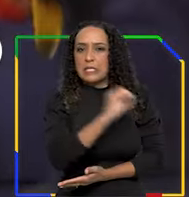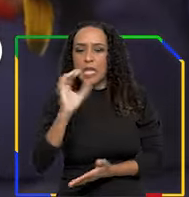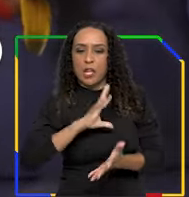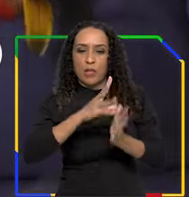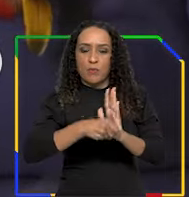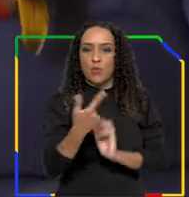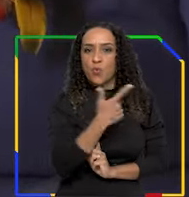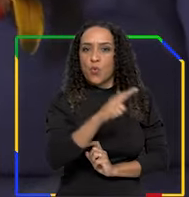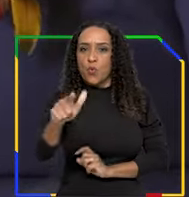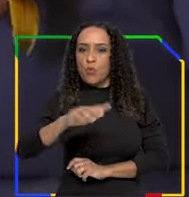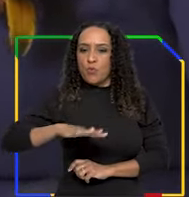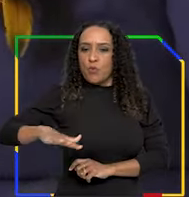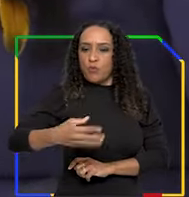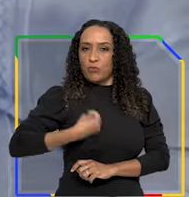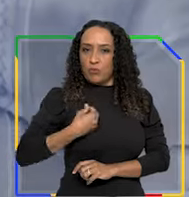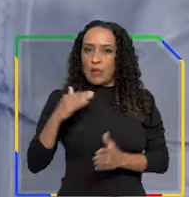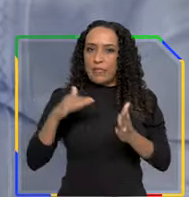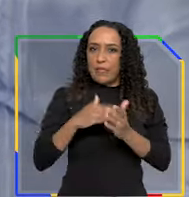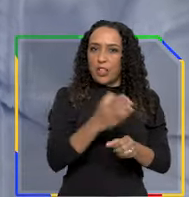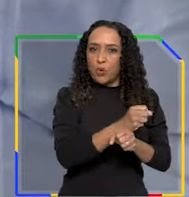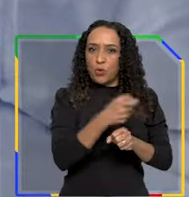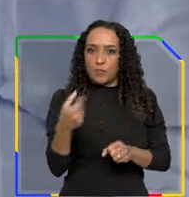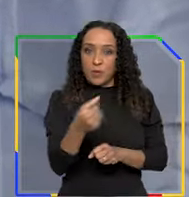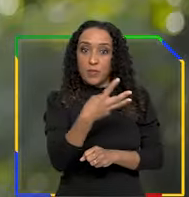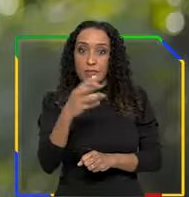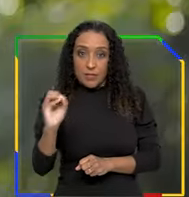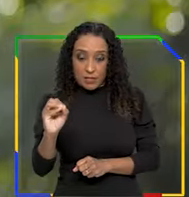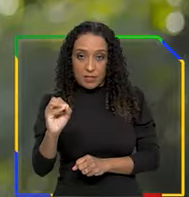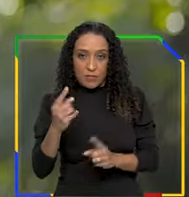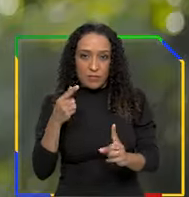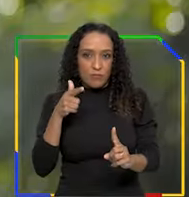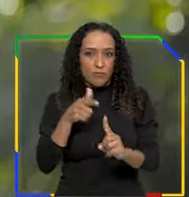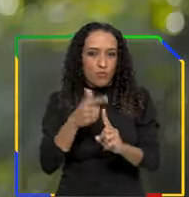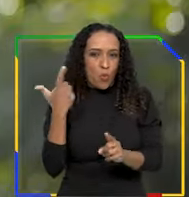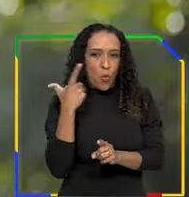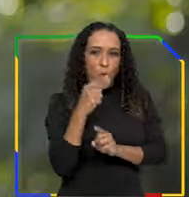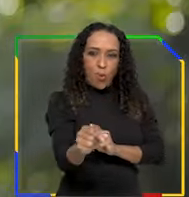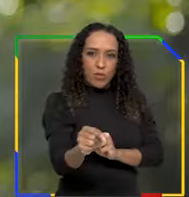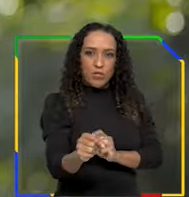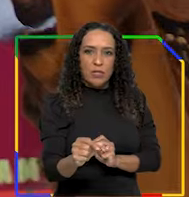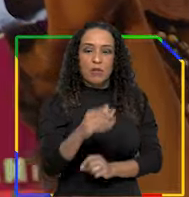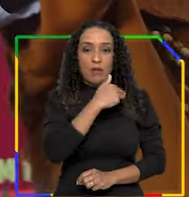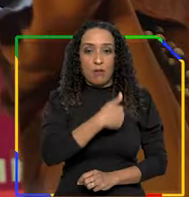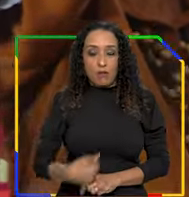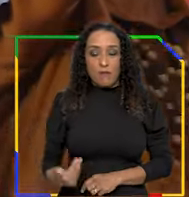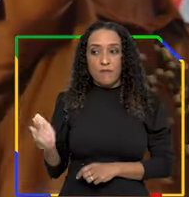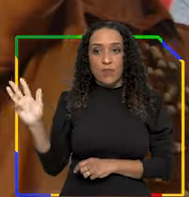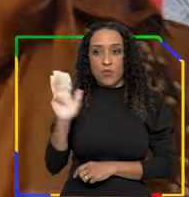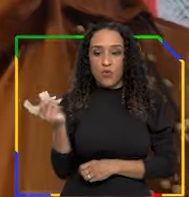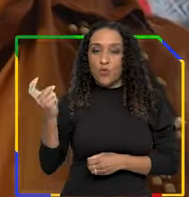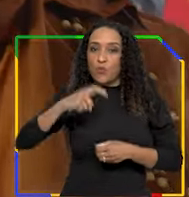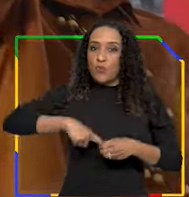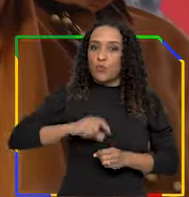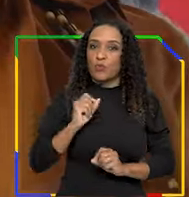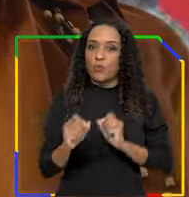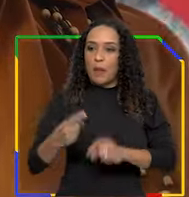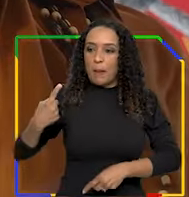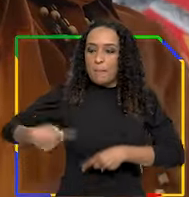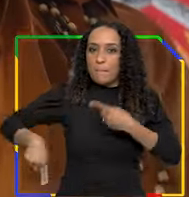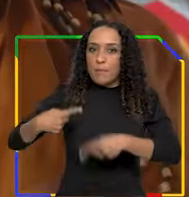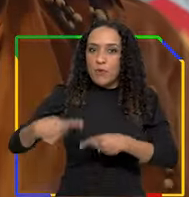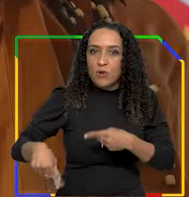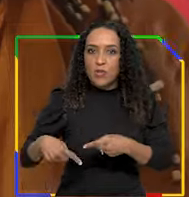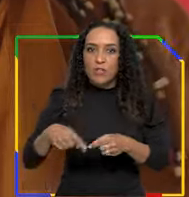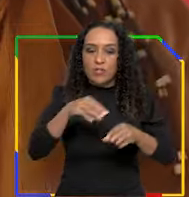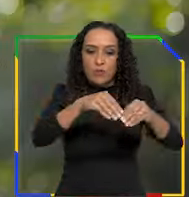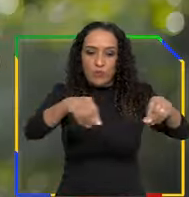Amazônia e dos demais biomas até 2030. Para atingir esse objetivo, o governo Lula retomou a